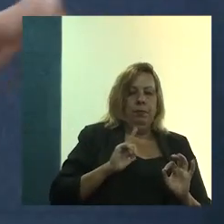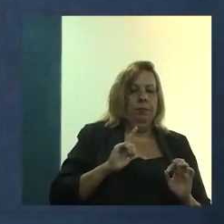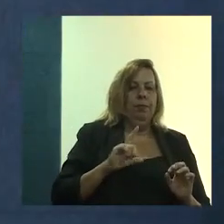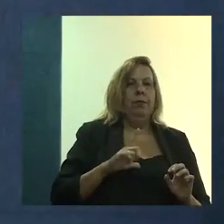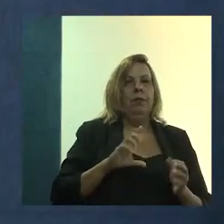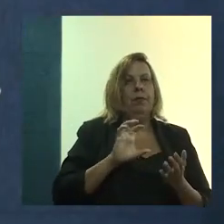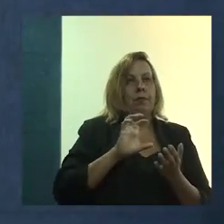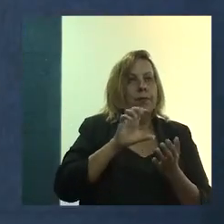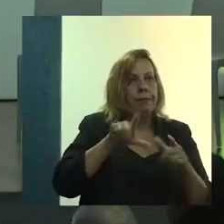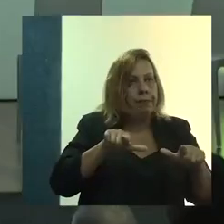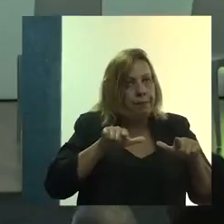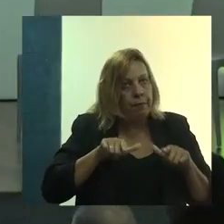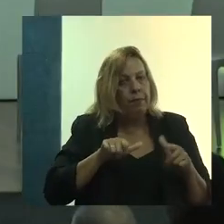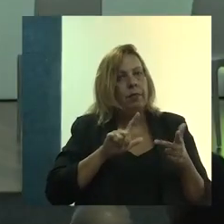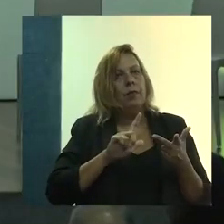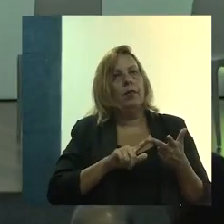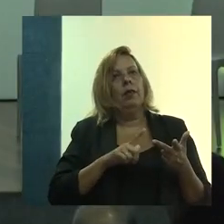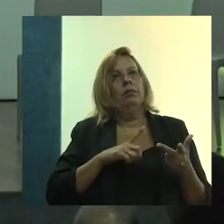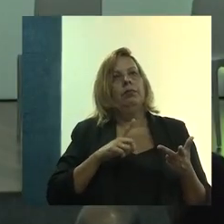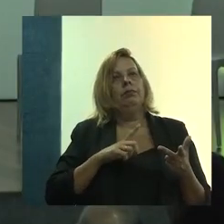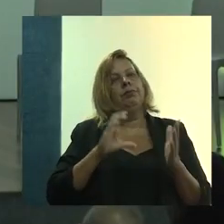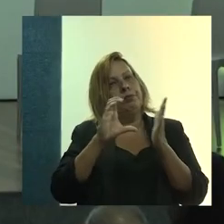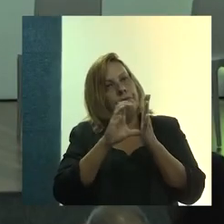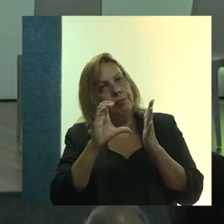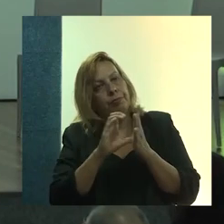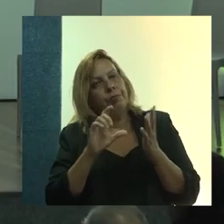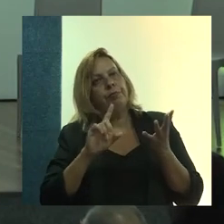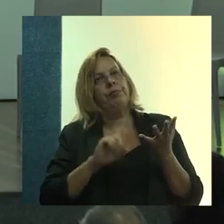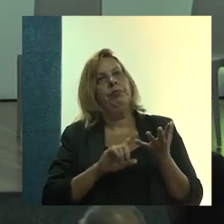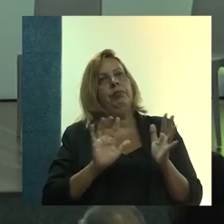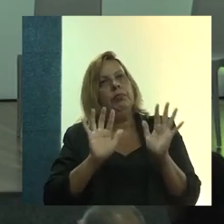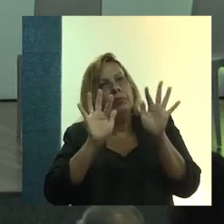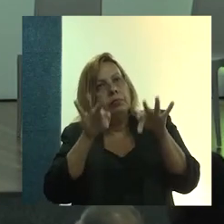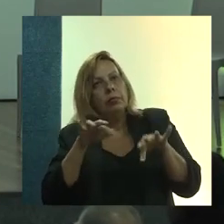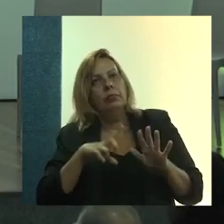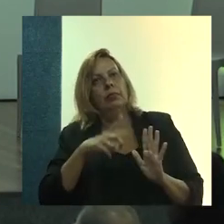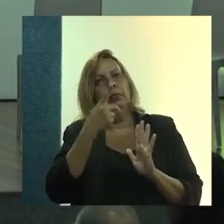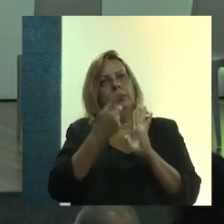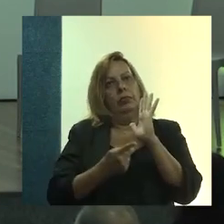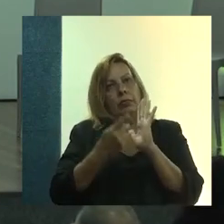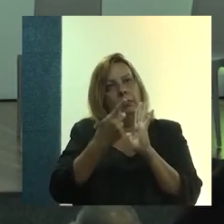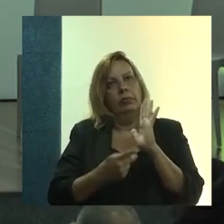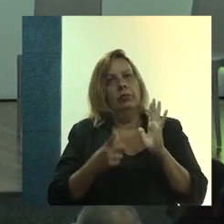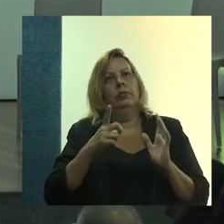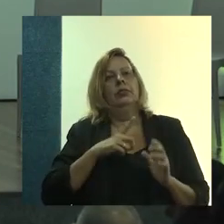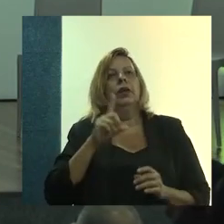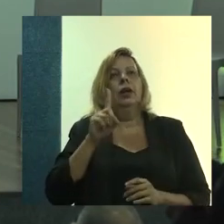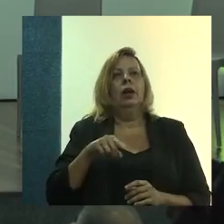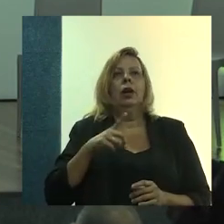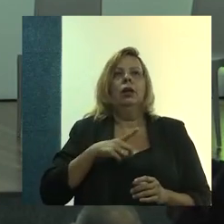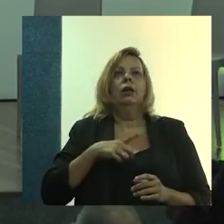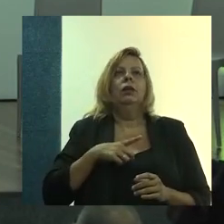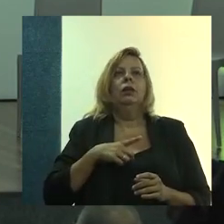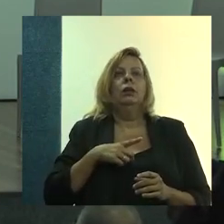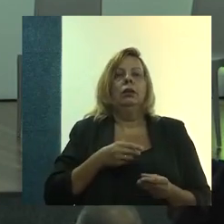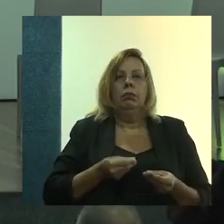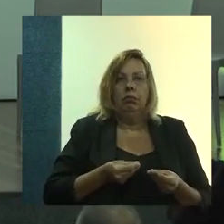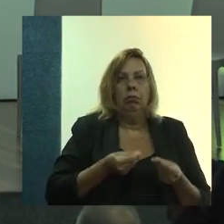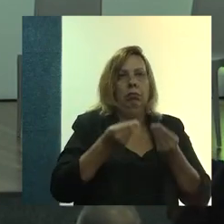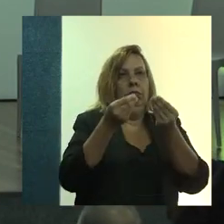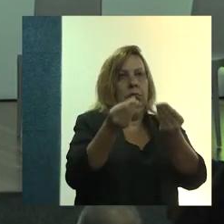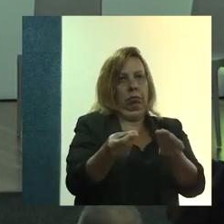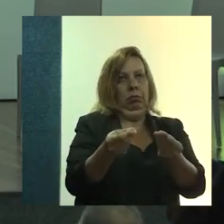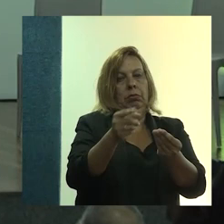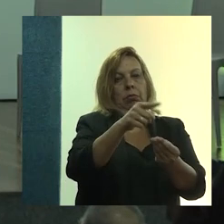MEC a gente tem um certificado, trabalhamos com as comunidades, ao final, o projeto ele é devolvido à